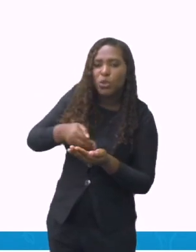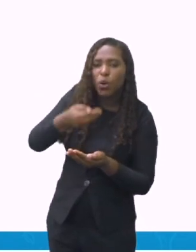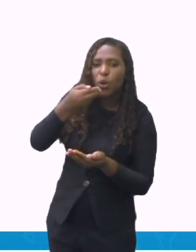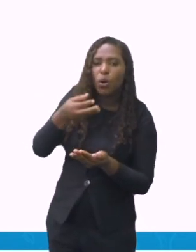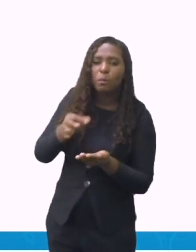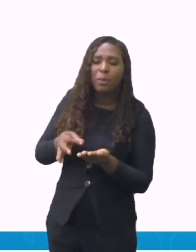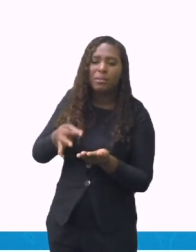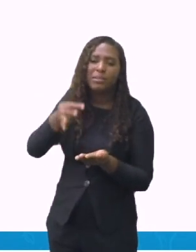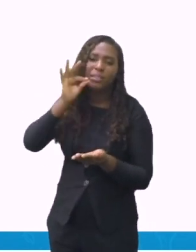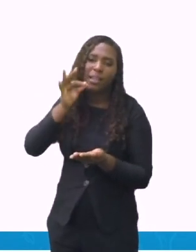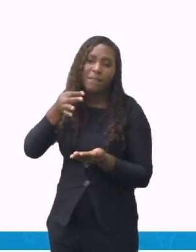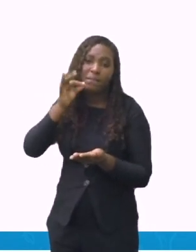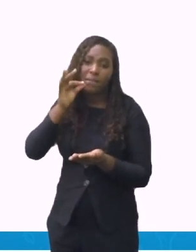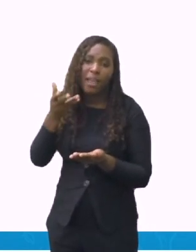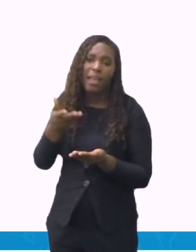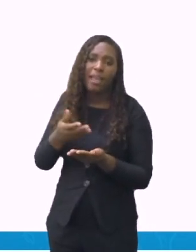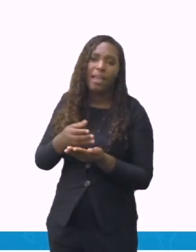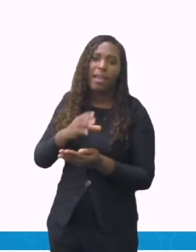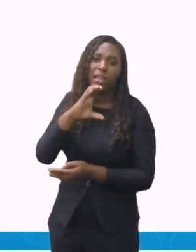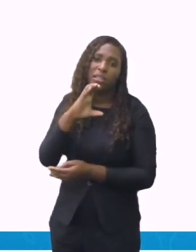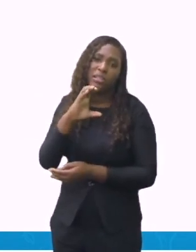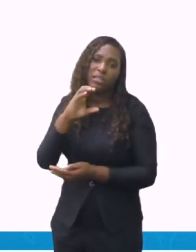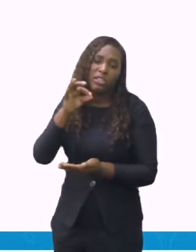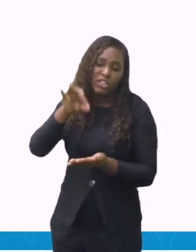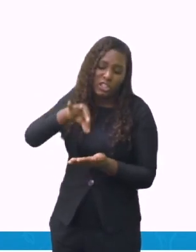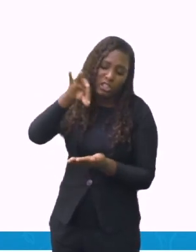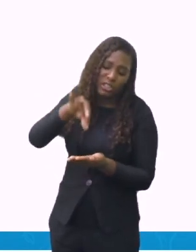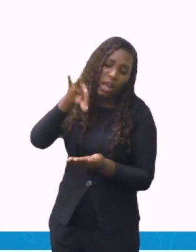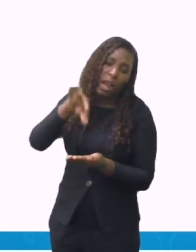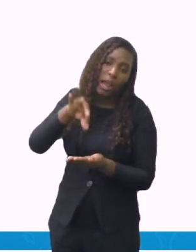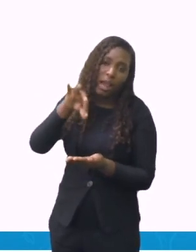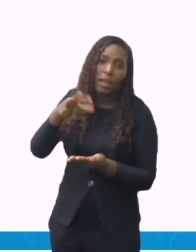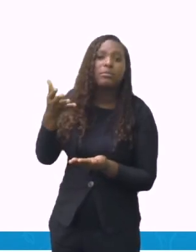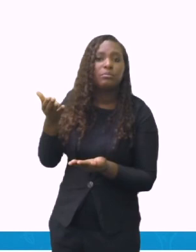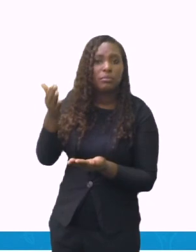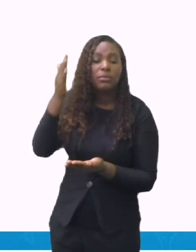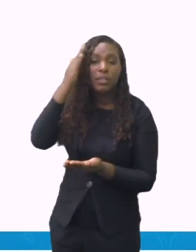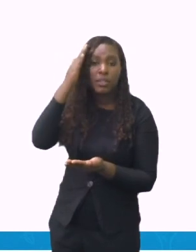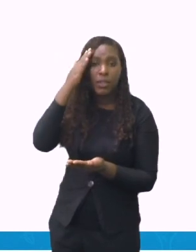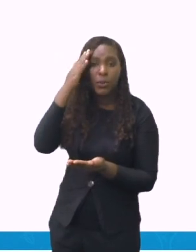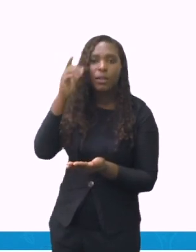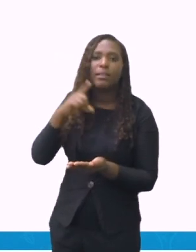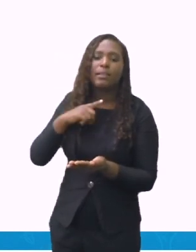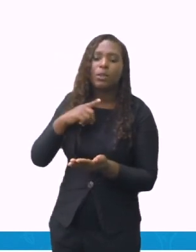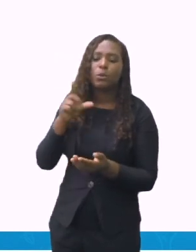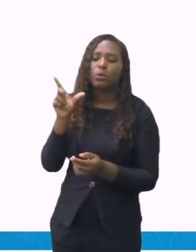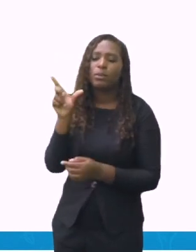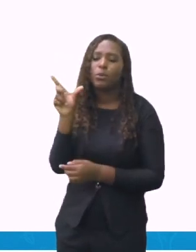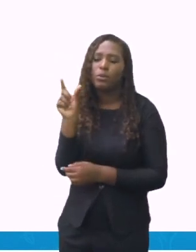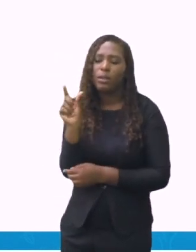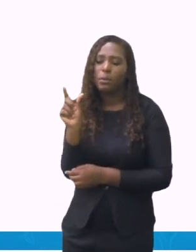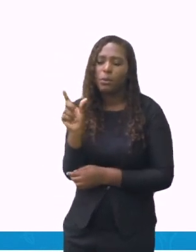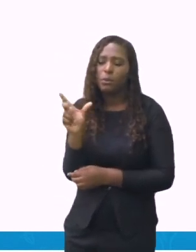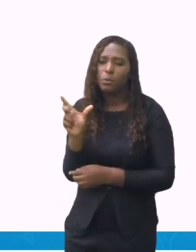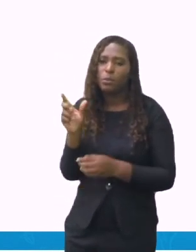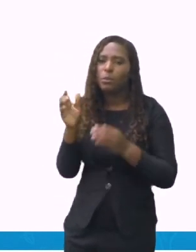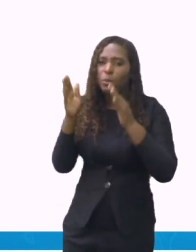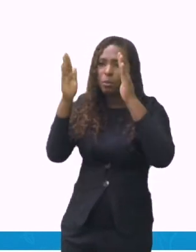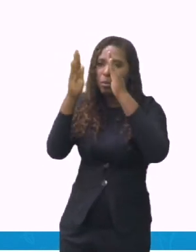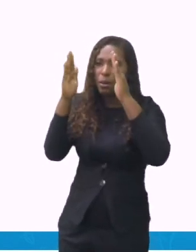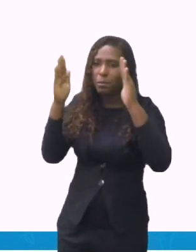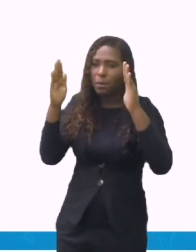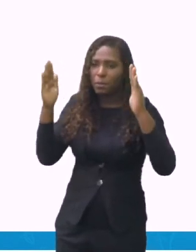medidas, procure. Procure na internet, procure em sites confiáveis. E assim você vai conseguir entender